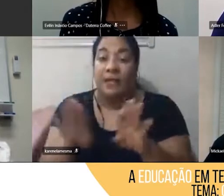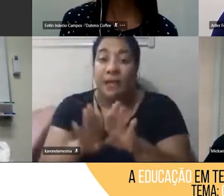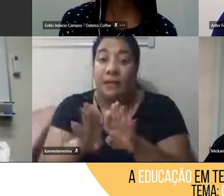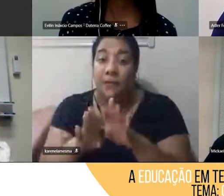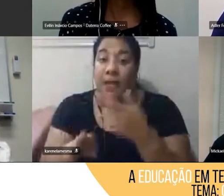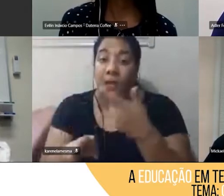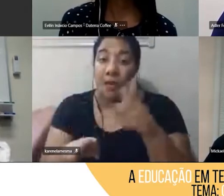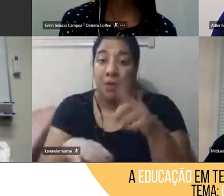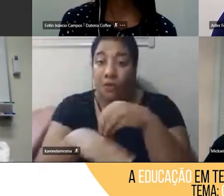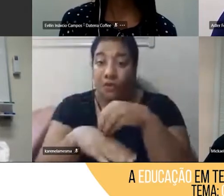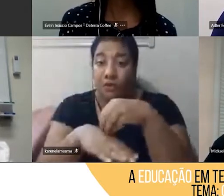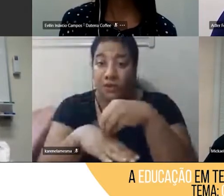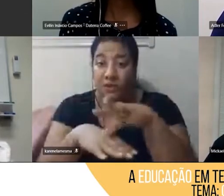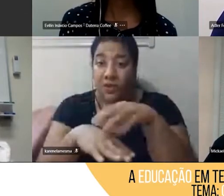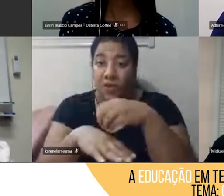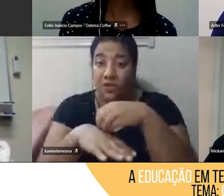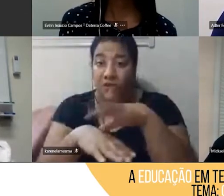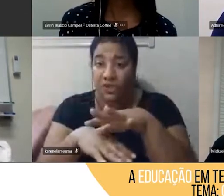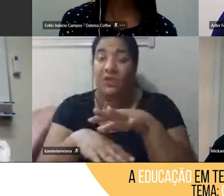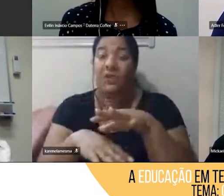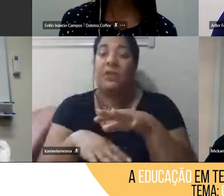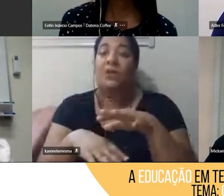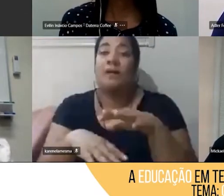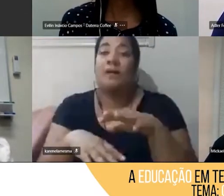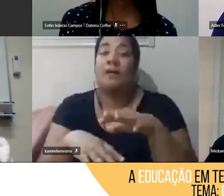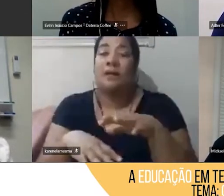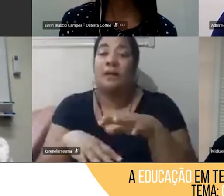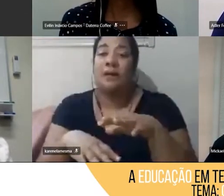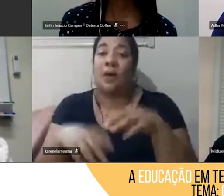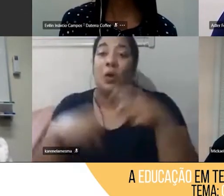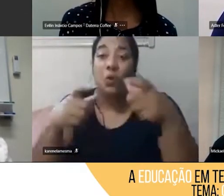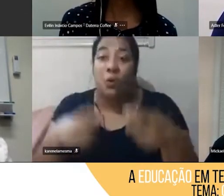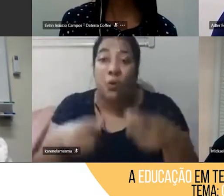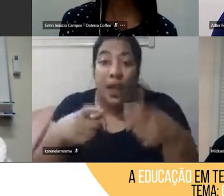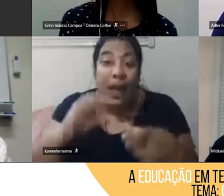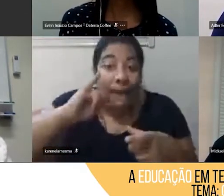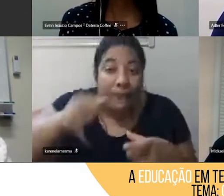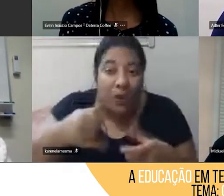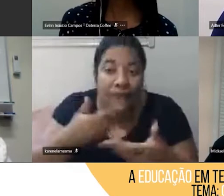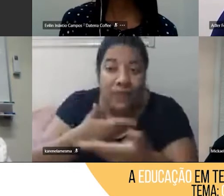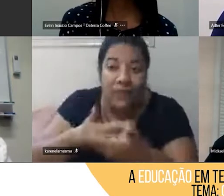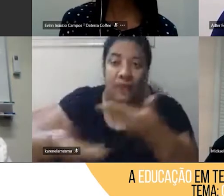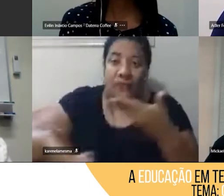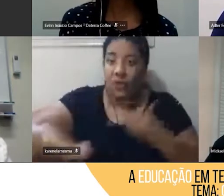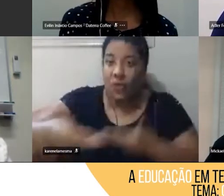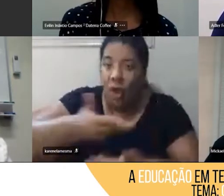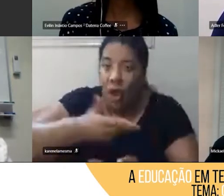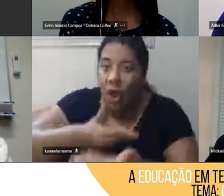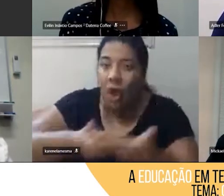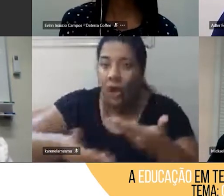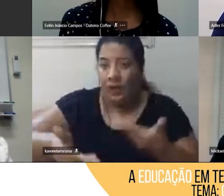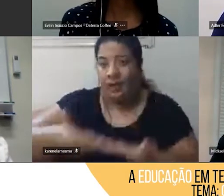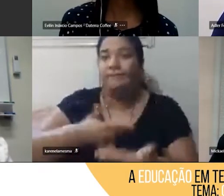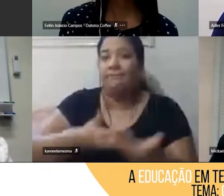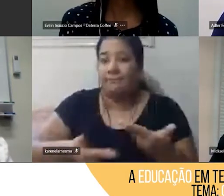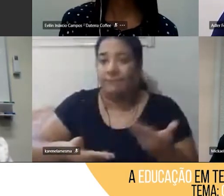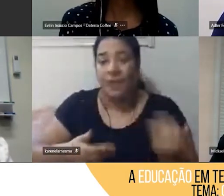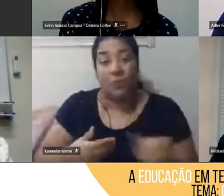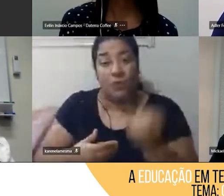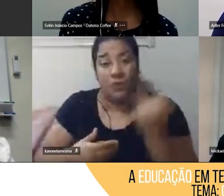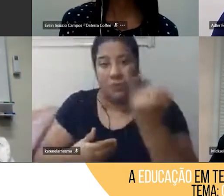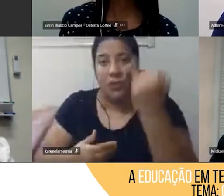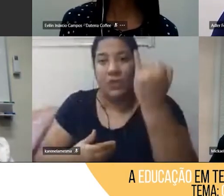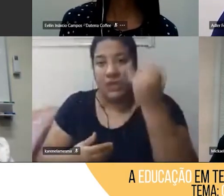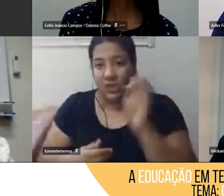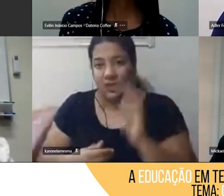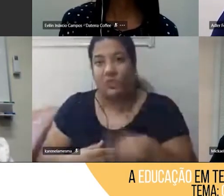importante é o quanto os ambientes de troca têm sido fundamentais para os educadores. Então, como é que